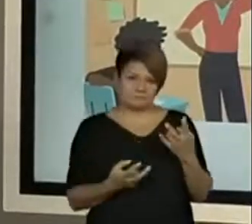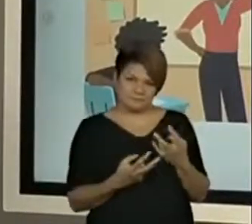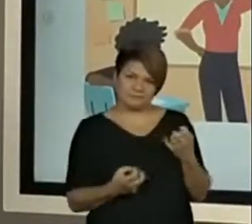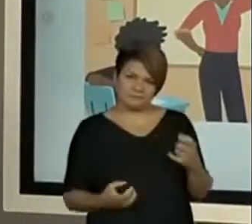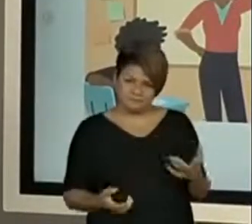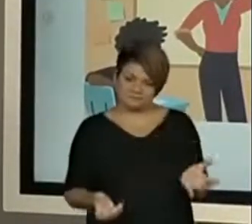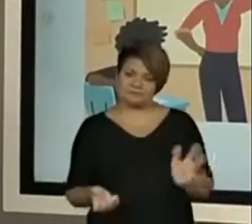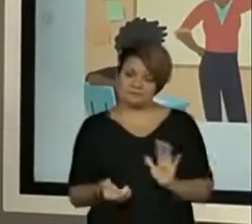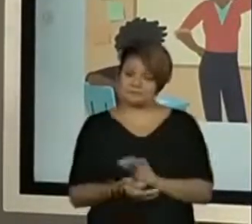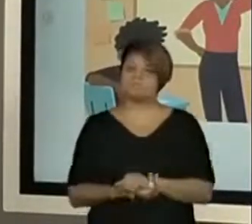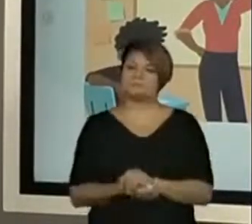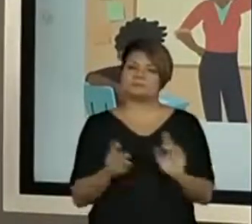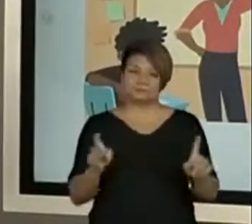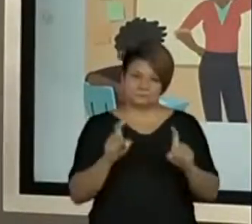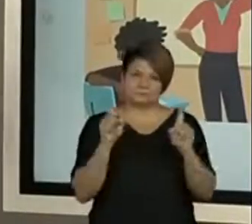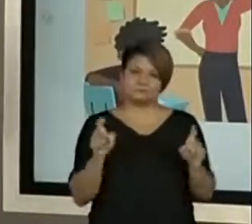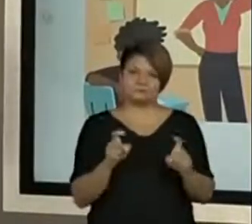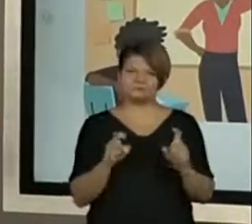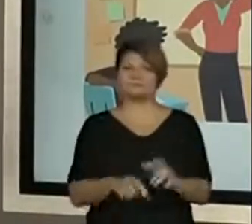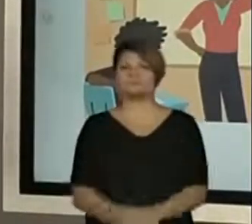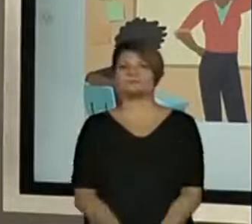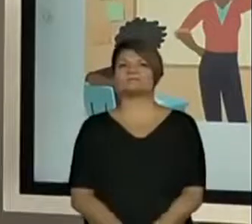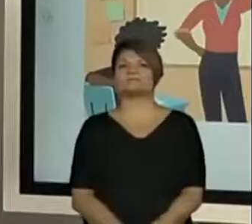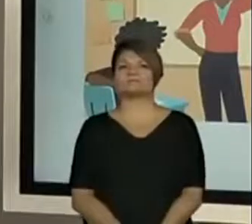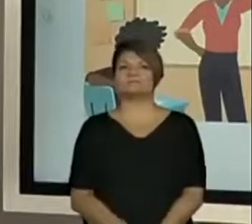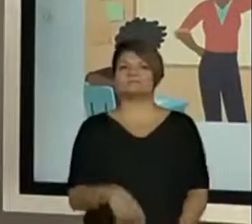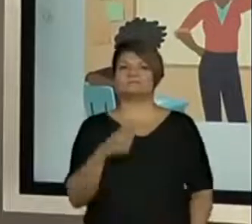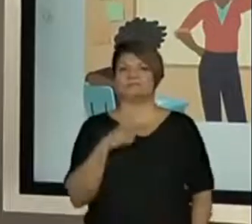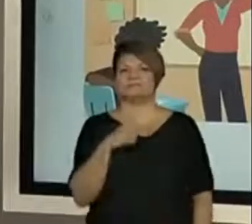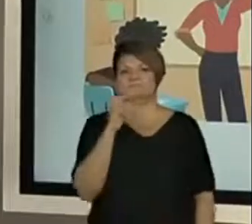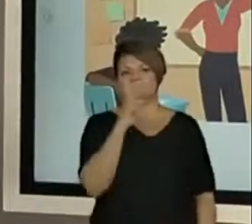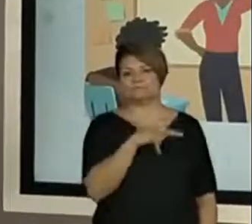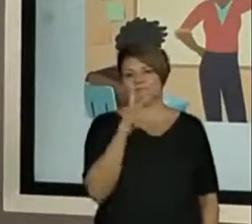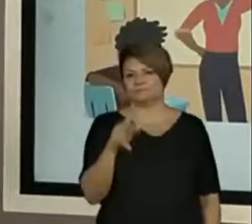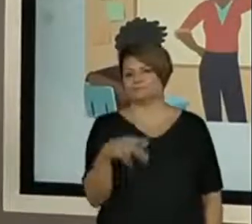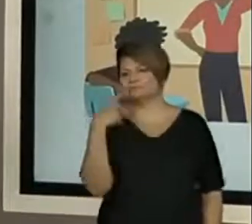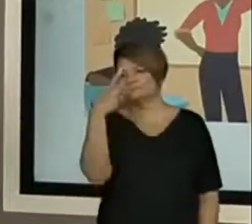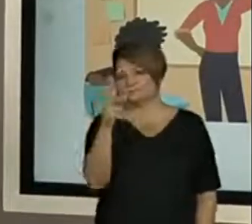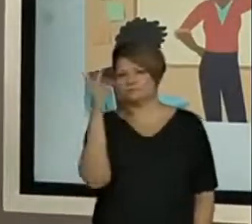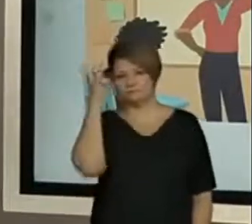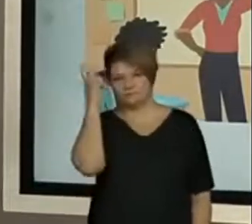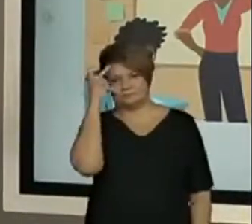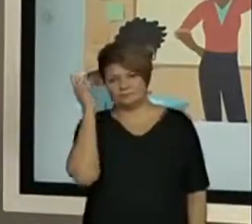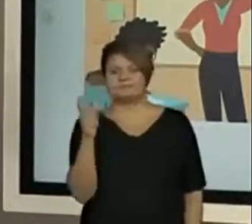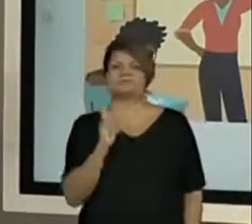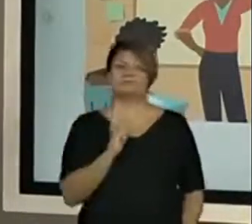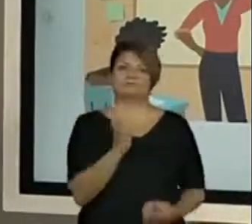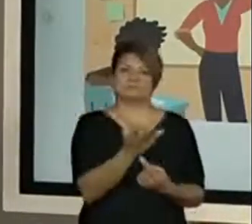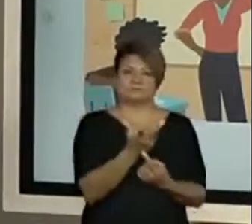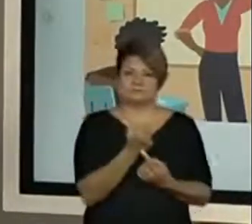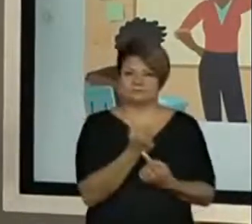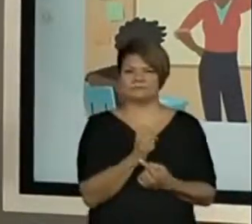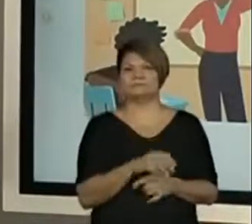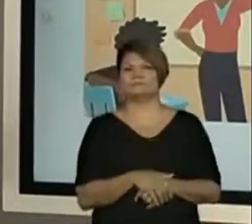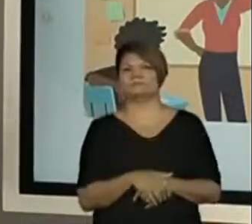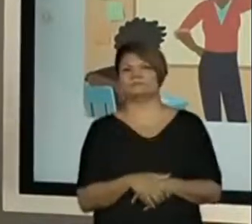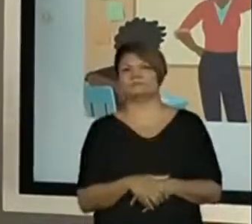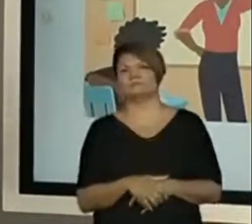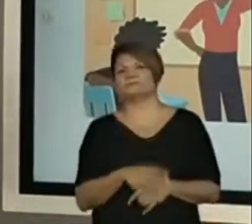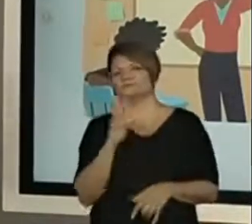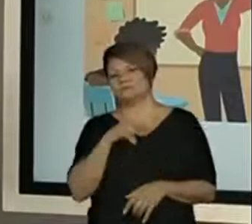ou pelo computador, né? E aí tem a professora de vocês, normal. Tem o professor de arte, tem o professor